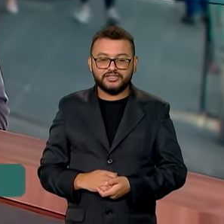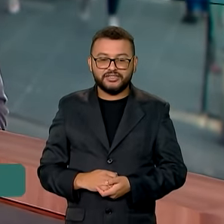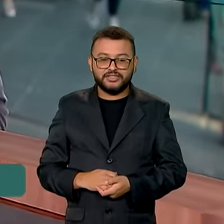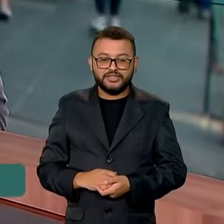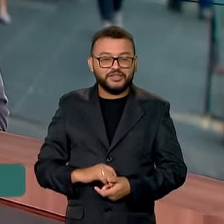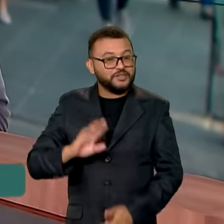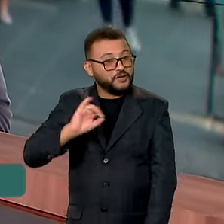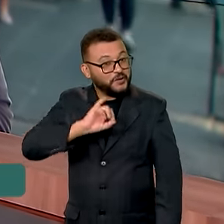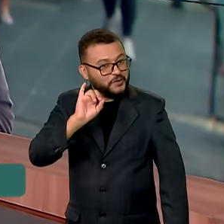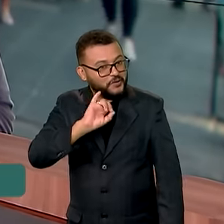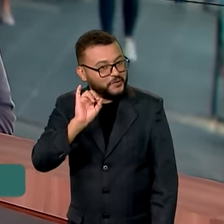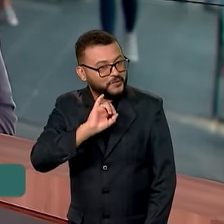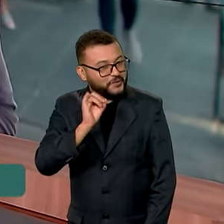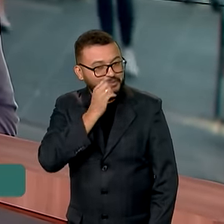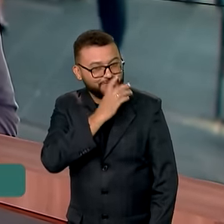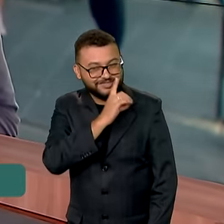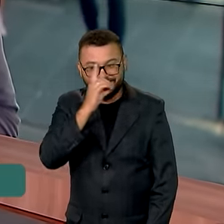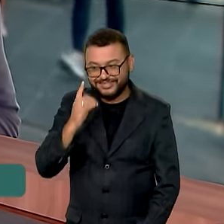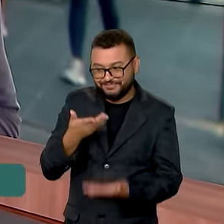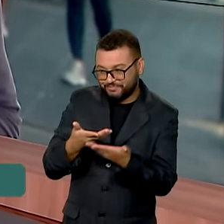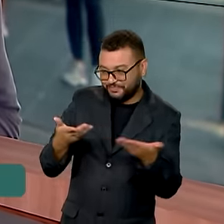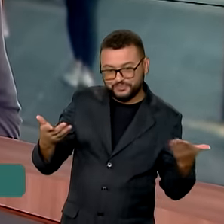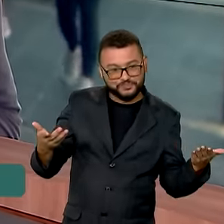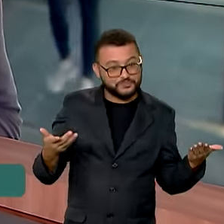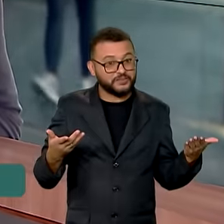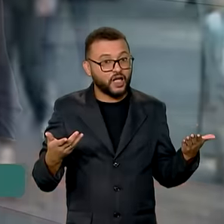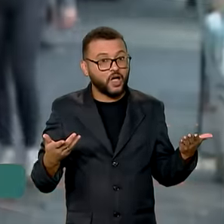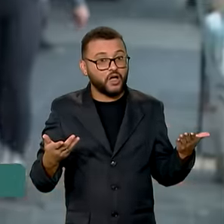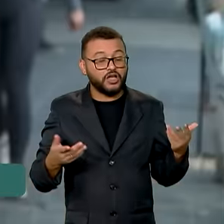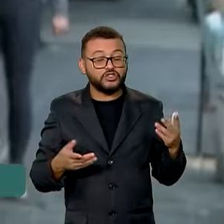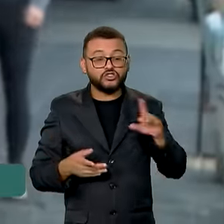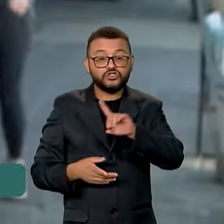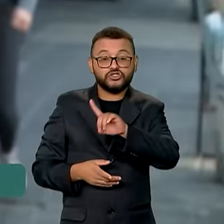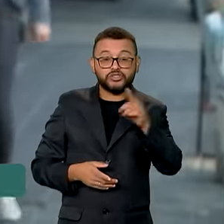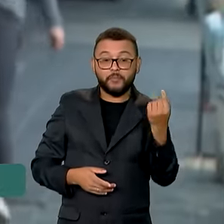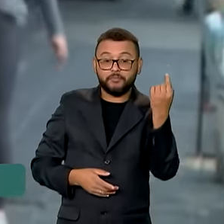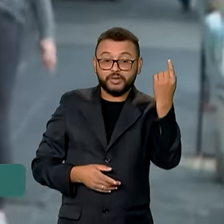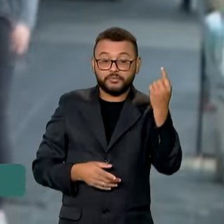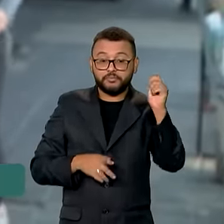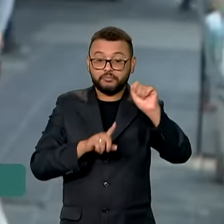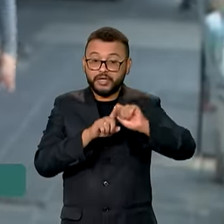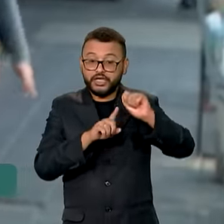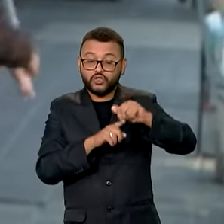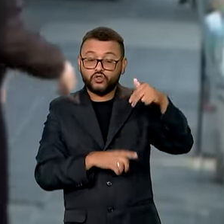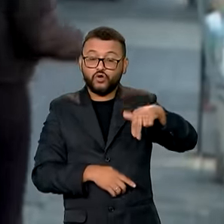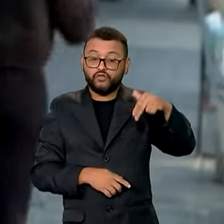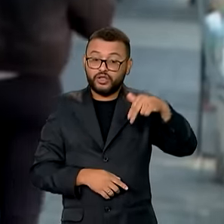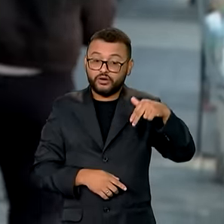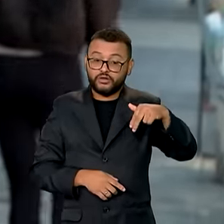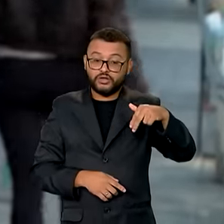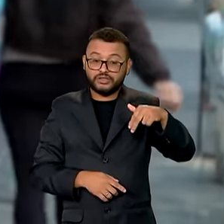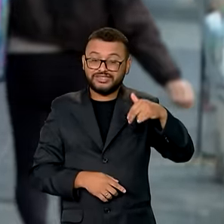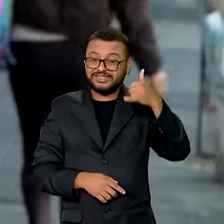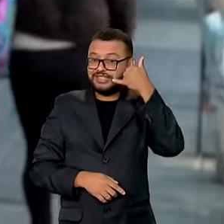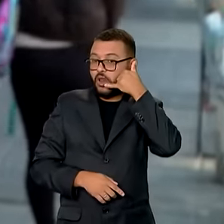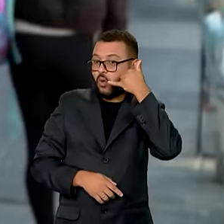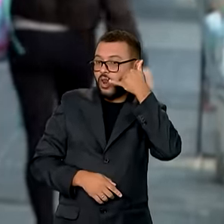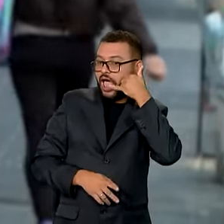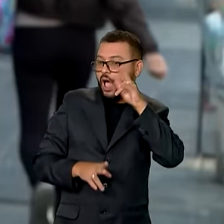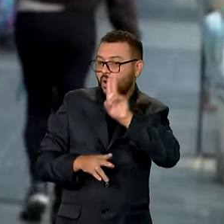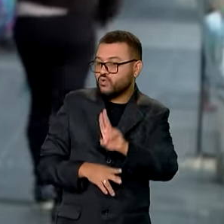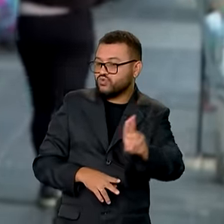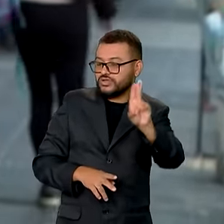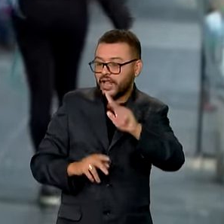Oi, Vanessa. Bom dia a você, bom dia a todos. Olha, a partir do dia 1º de novembro, os aparelhos usados para